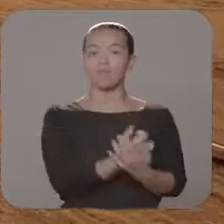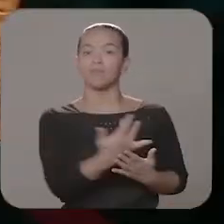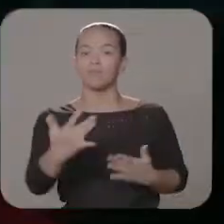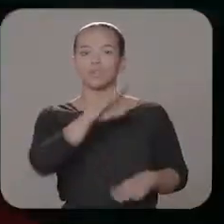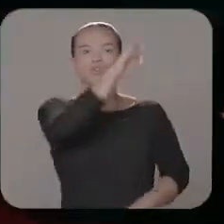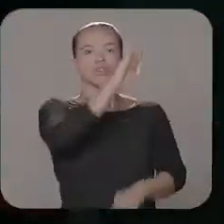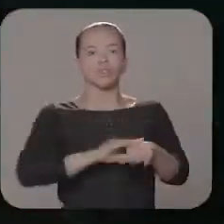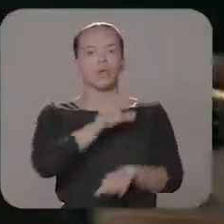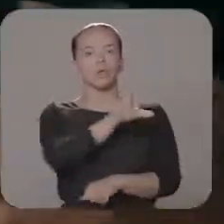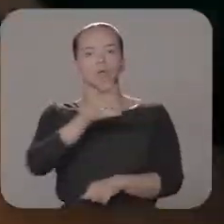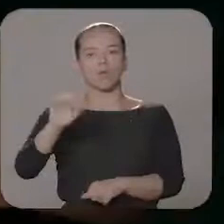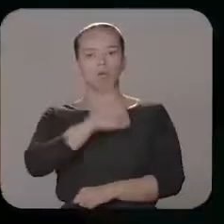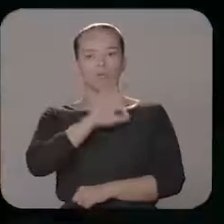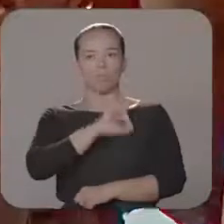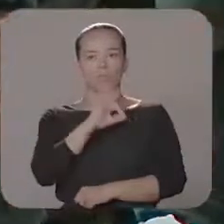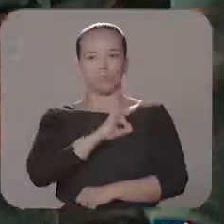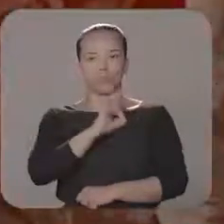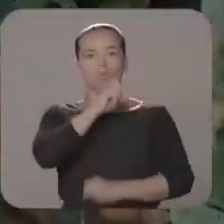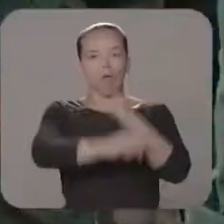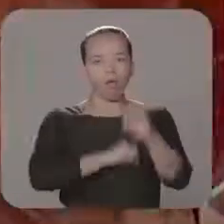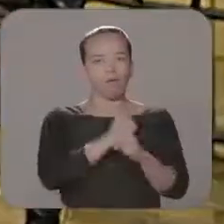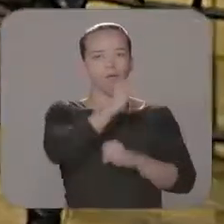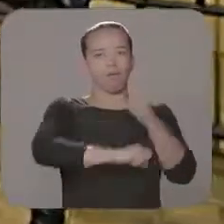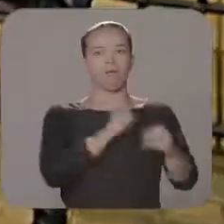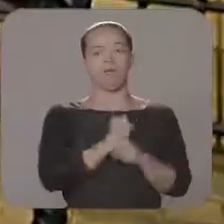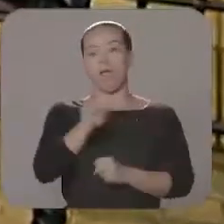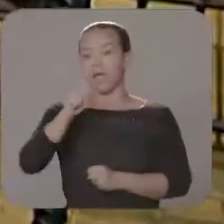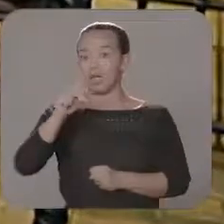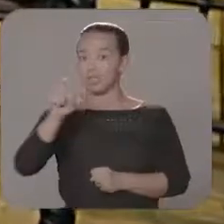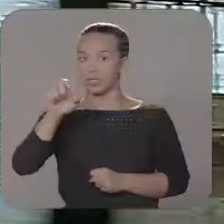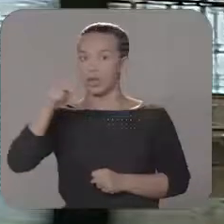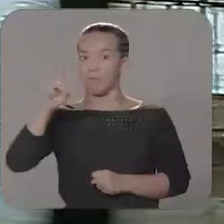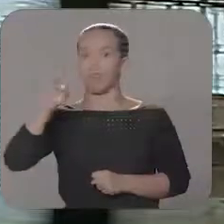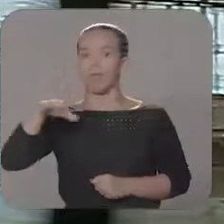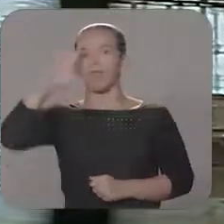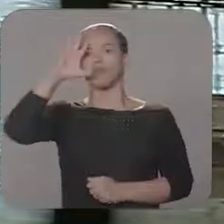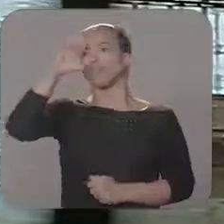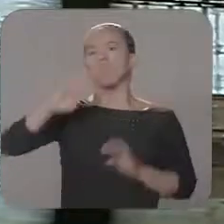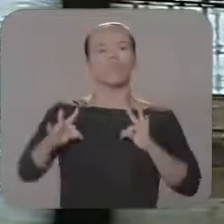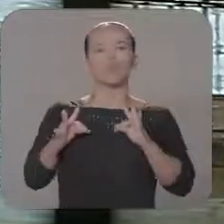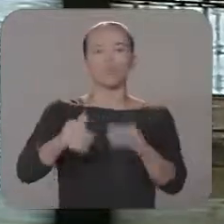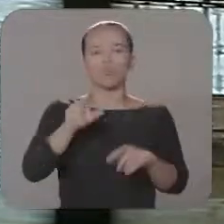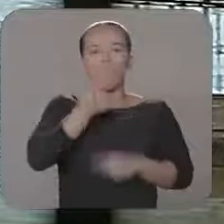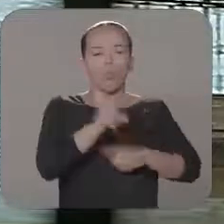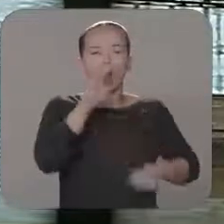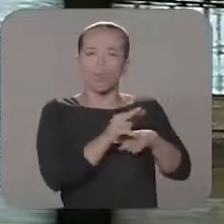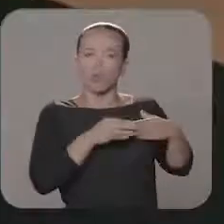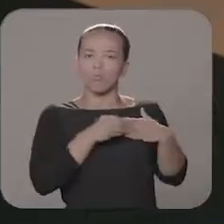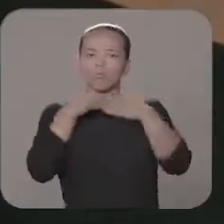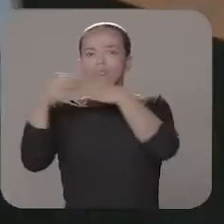efetivo com a convocação de 500 policiais militares por ano. A AGPEN vai assumir toda a responsabilidade pela guarda,